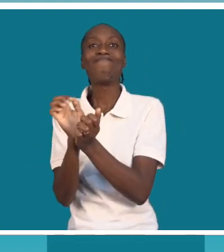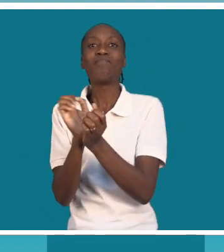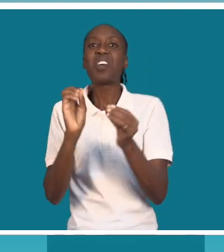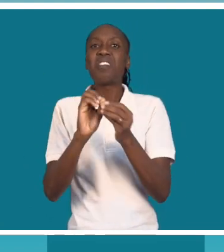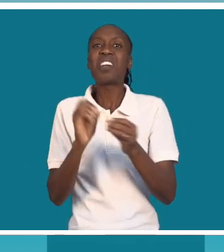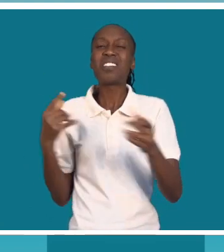isso.